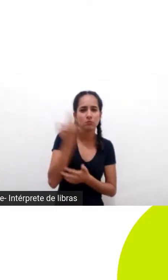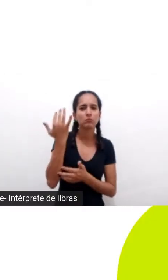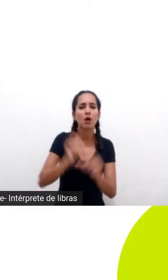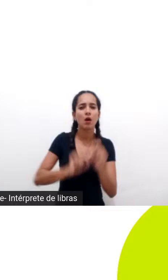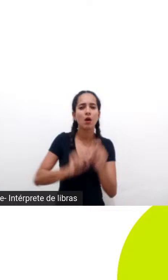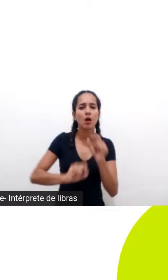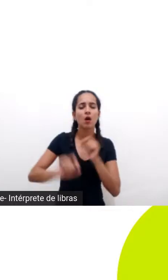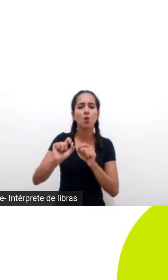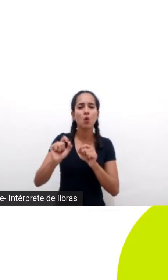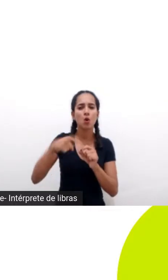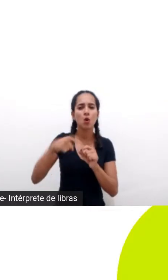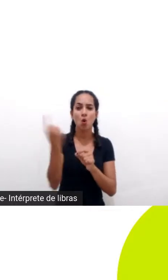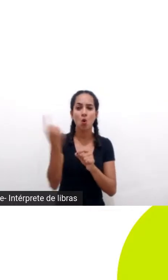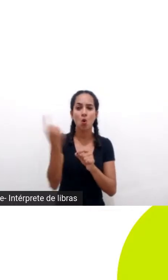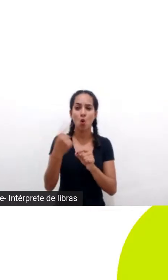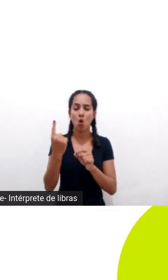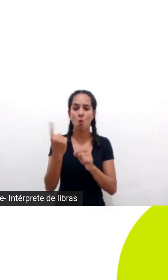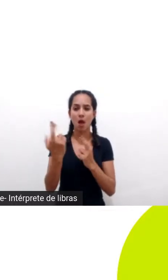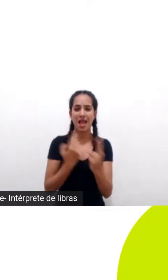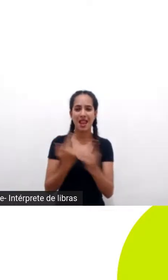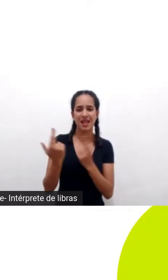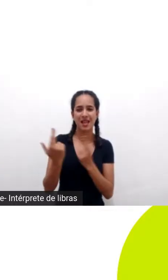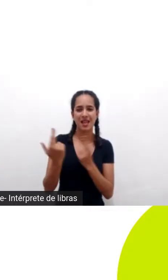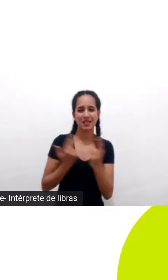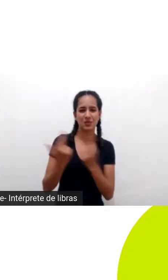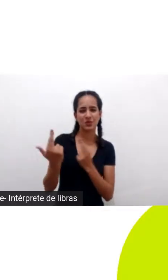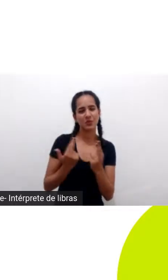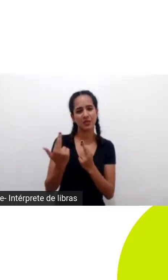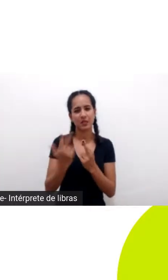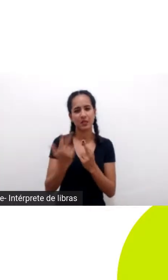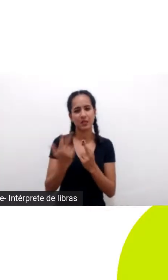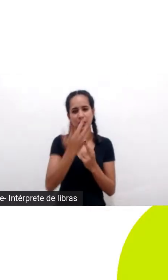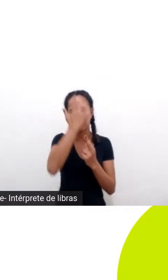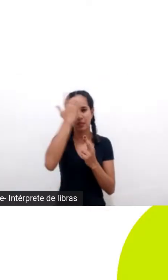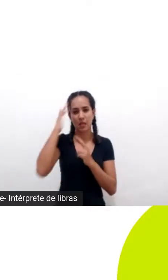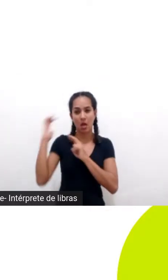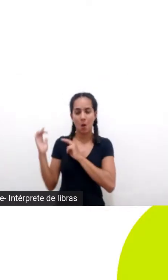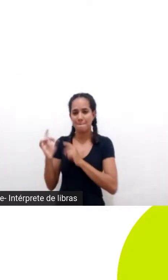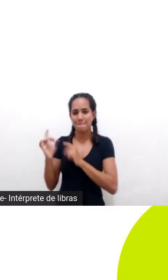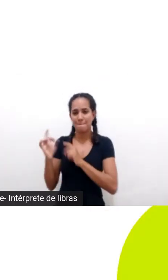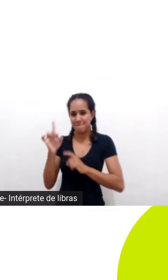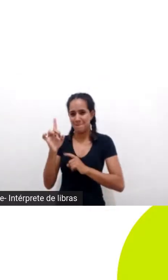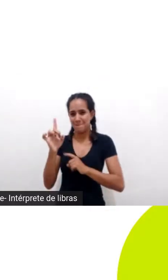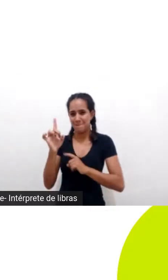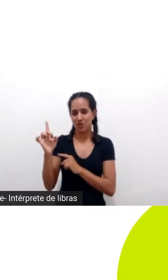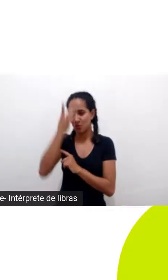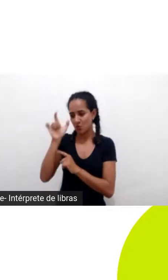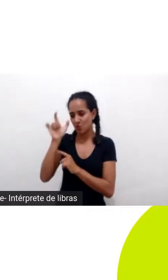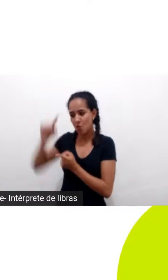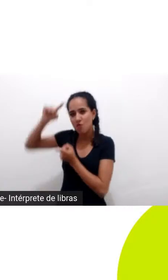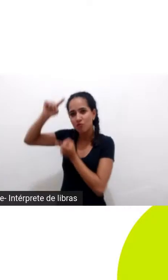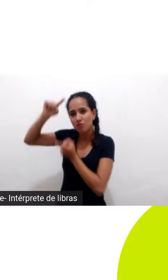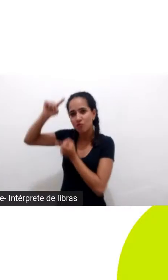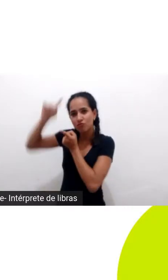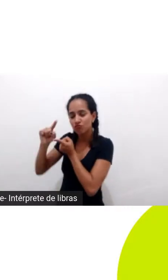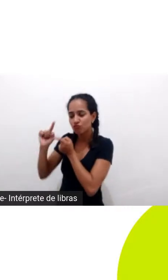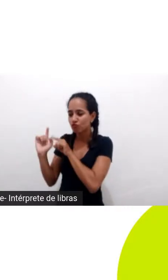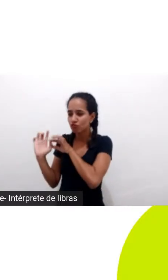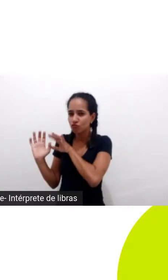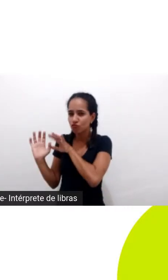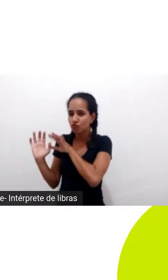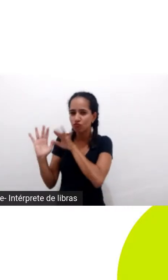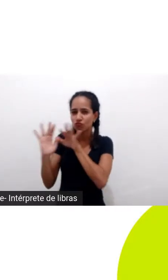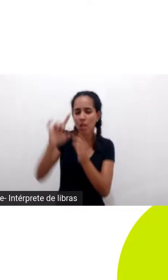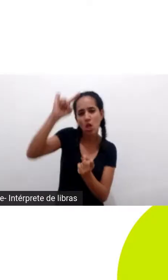se relaciona com o nosso entorno então aquele mini mundo para onde vai o Paul Safranek o Matt Damon ele vê que reduz o tamanho mas os